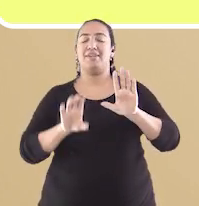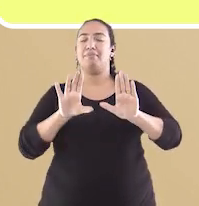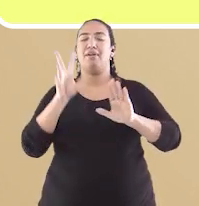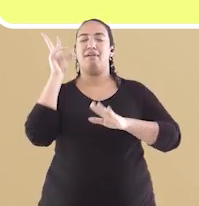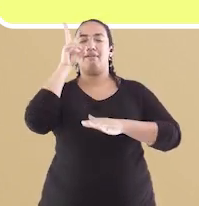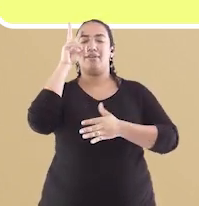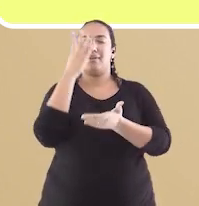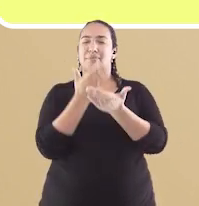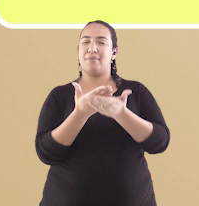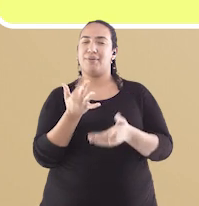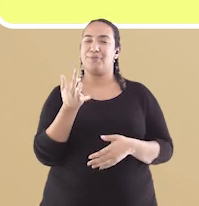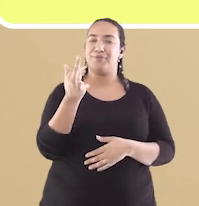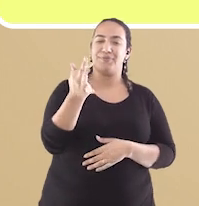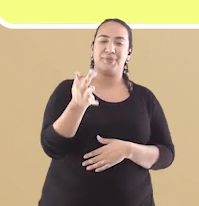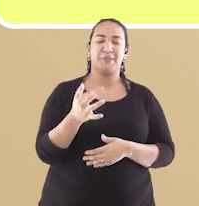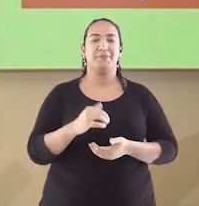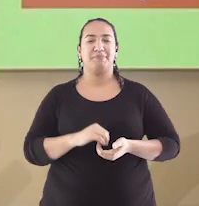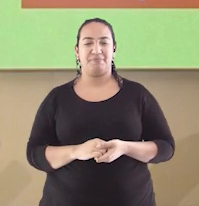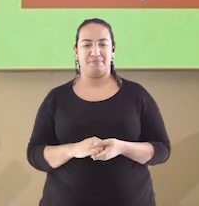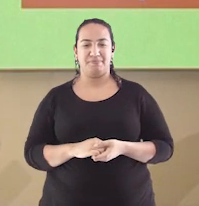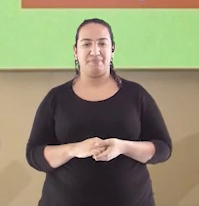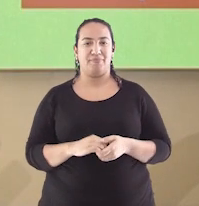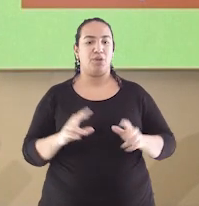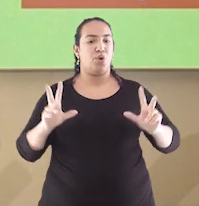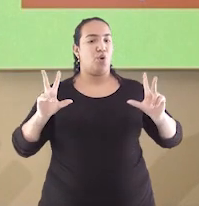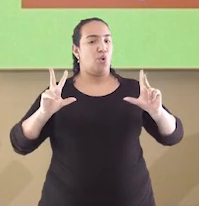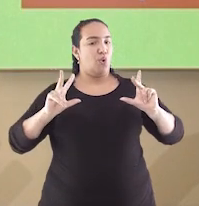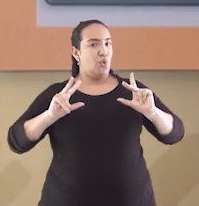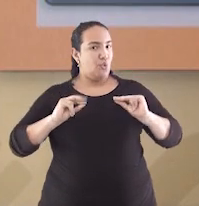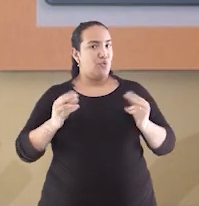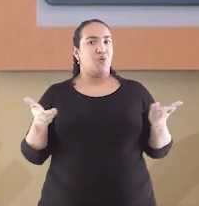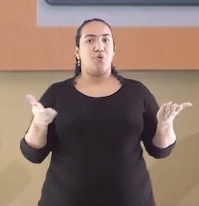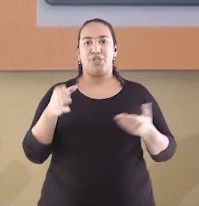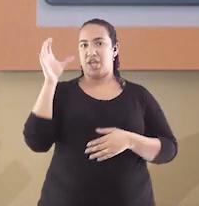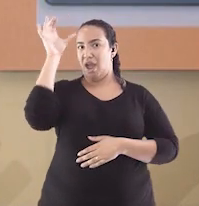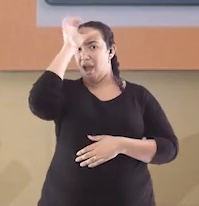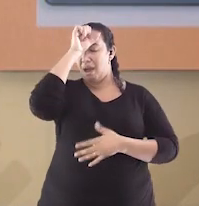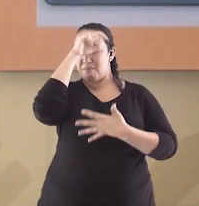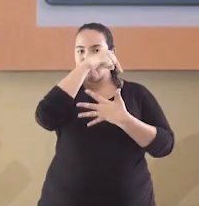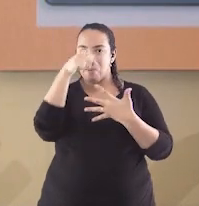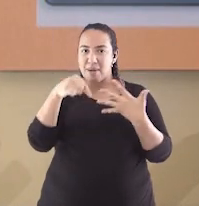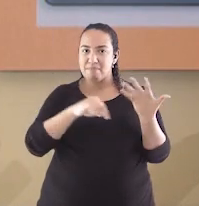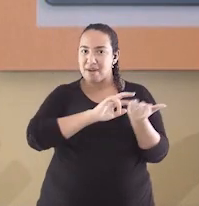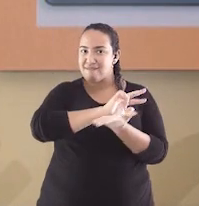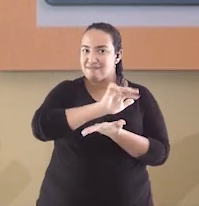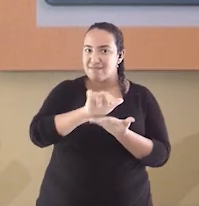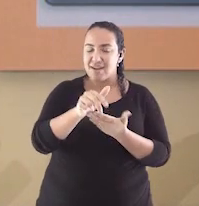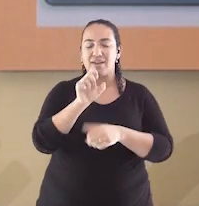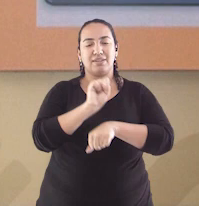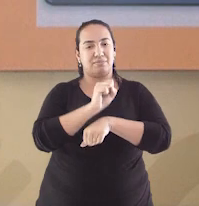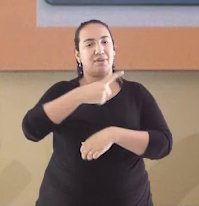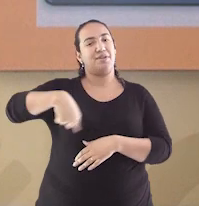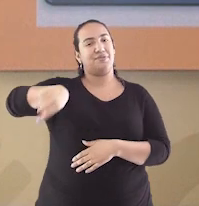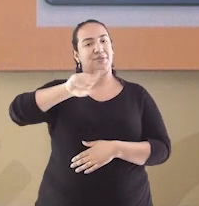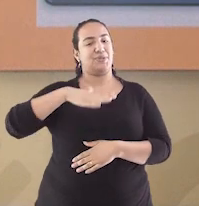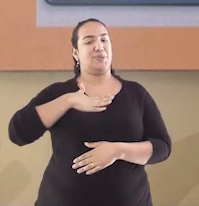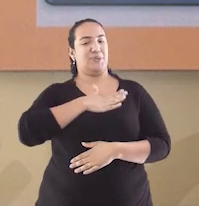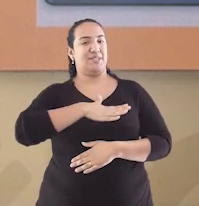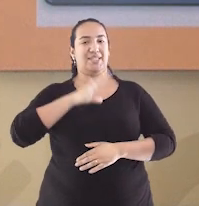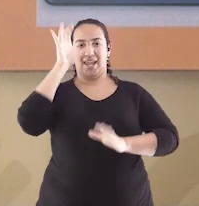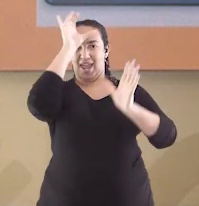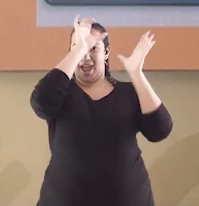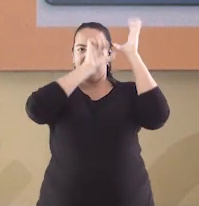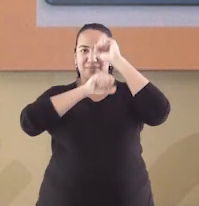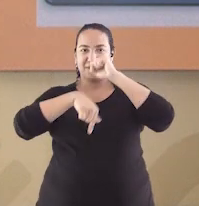Mas isso é história para outro dia. Ufa! Hoje vimos bastante coisa. Espero que vocês tenham gostado de viajar